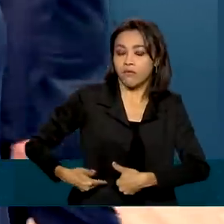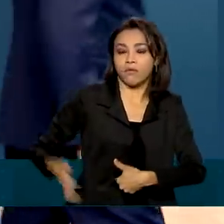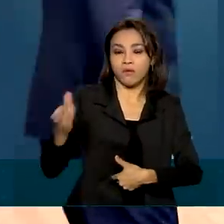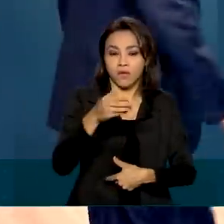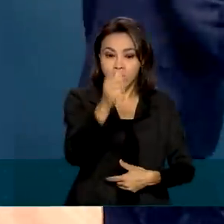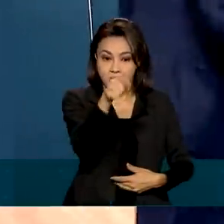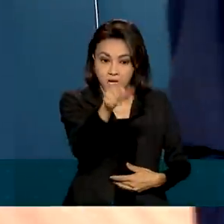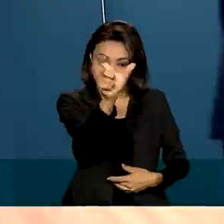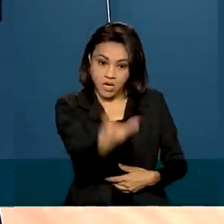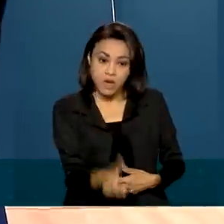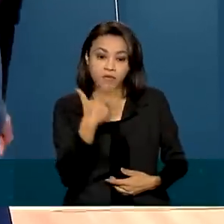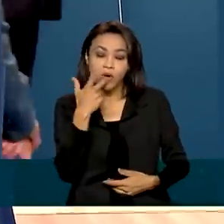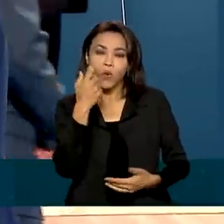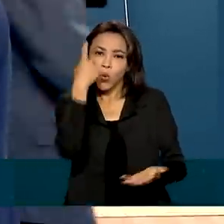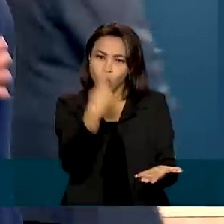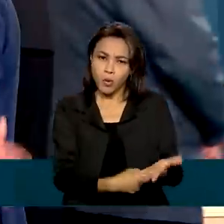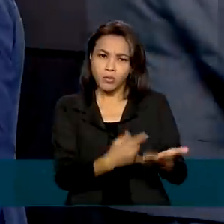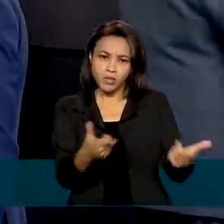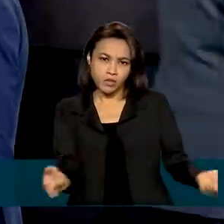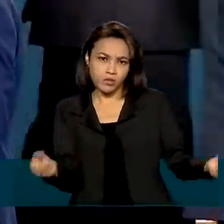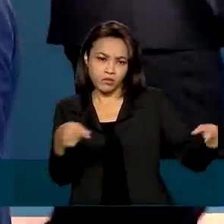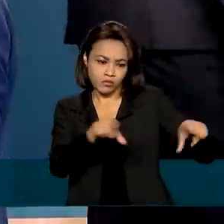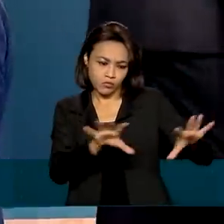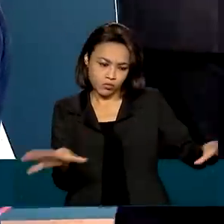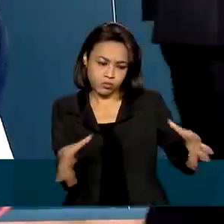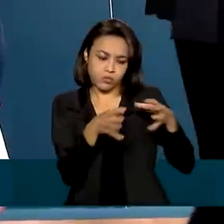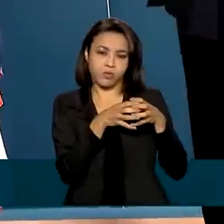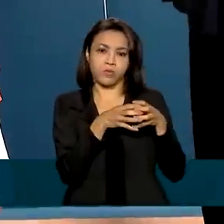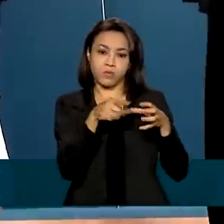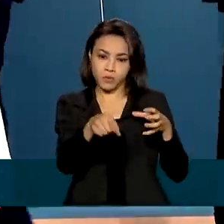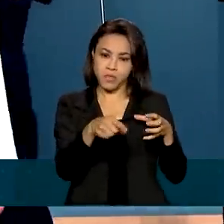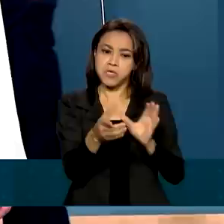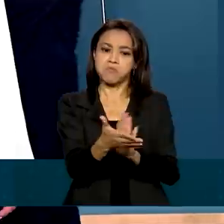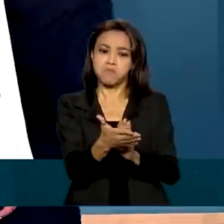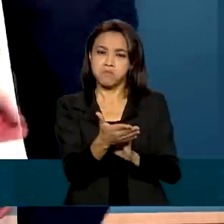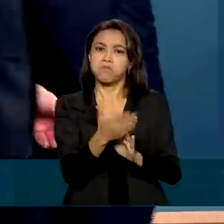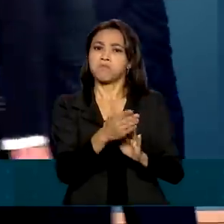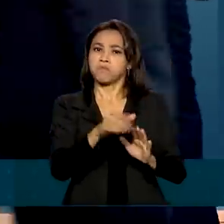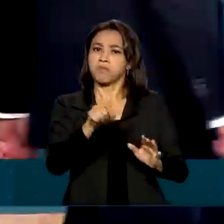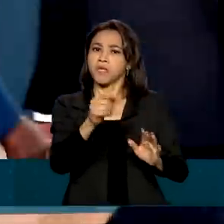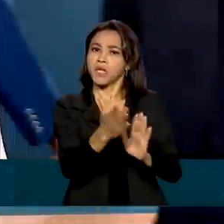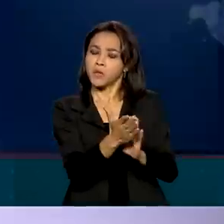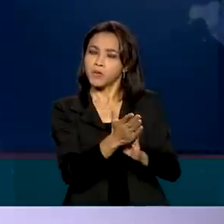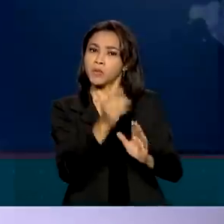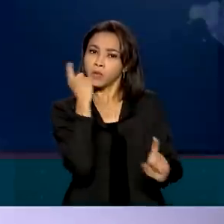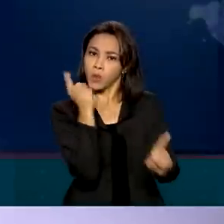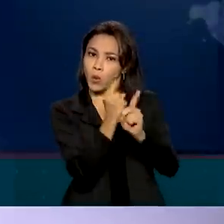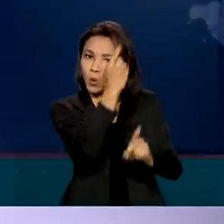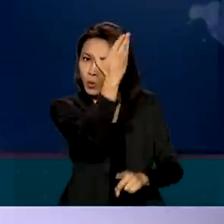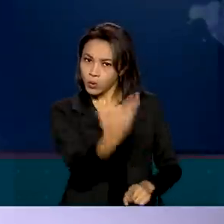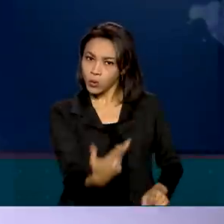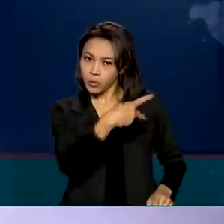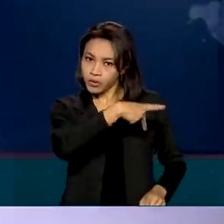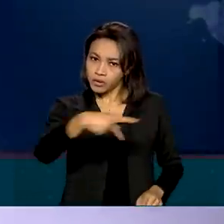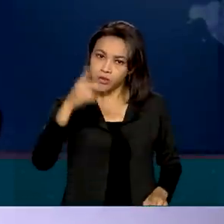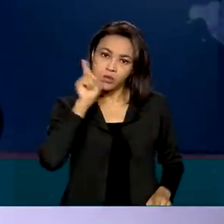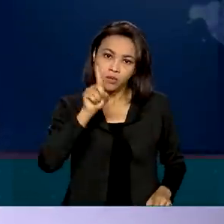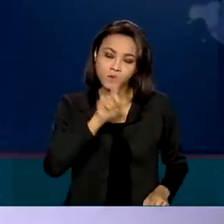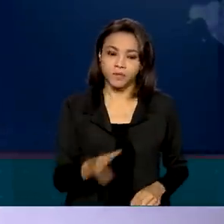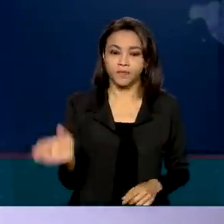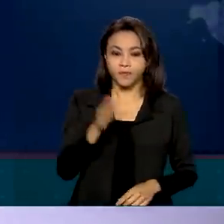do Brasil com a integração pan-americana e elogiou o encontro com o presidente dos Estados Unidos, Joe Biden. Sentir no presidente Biden